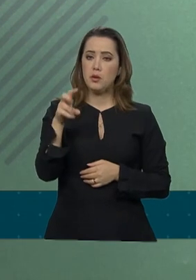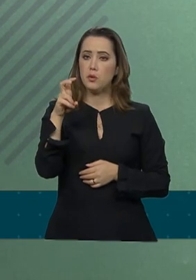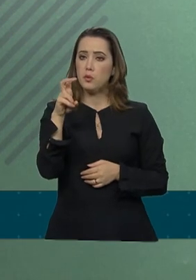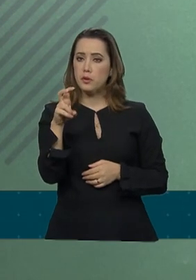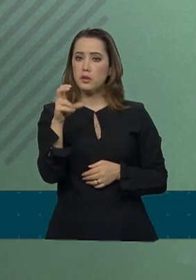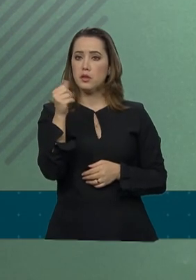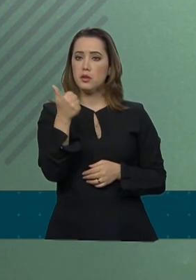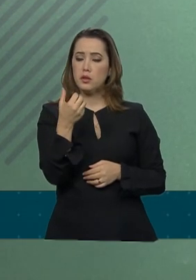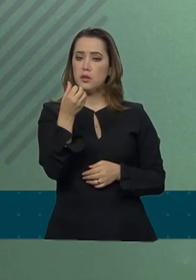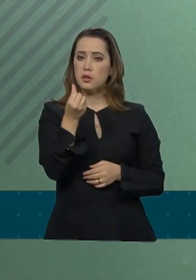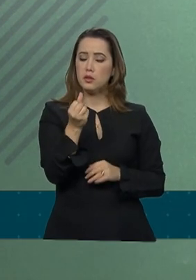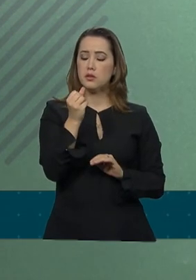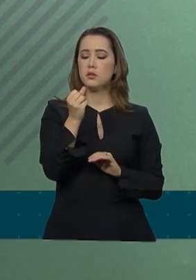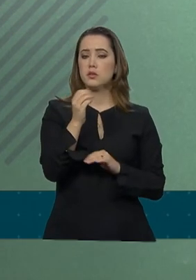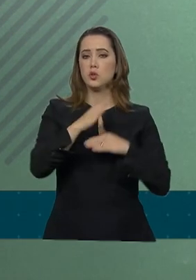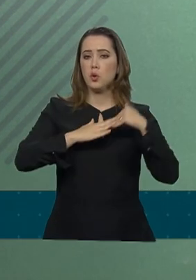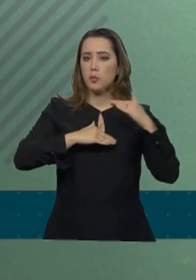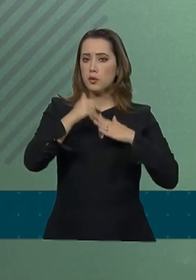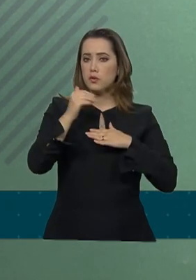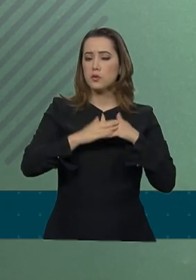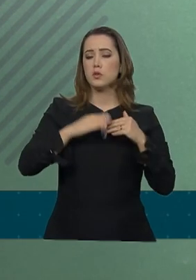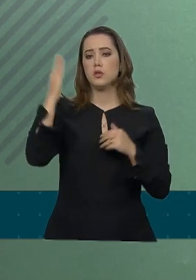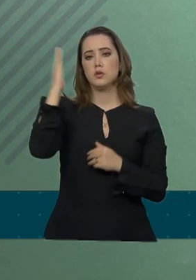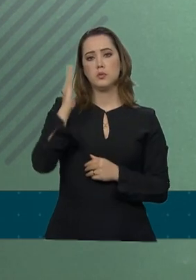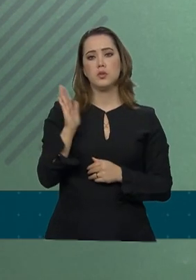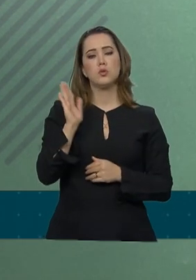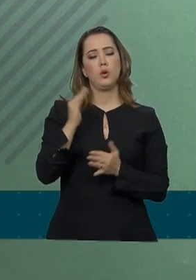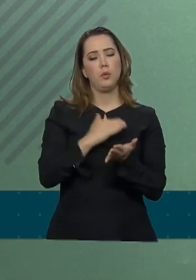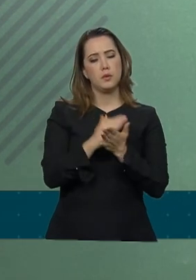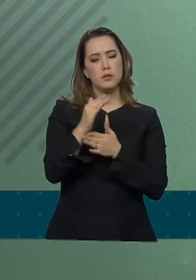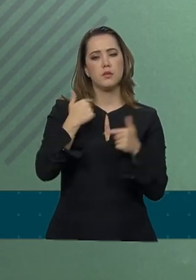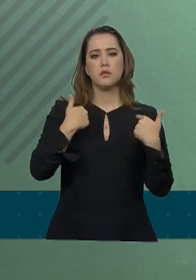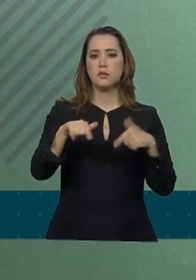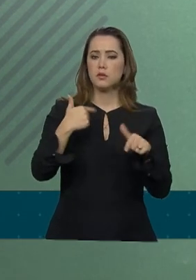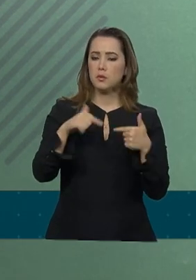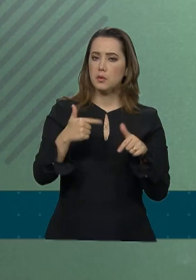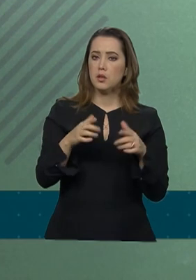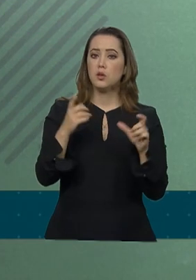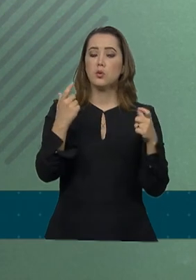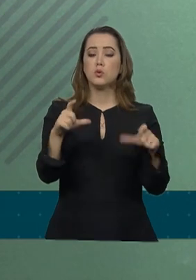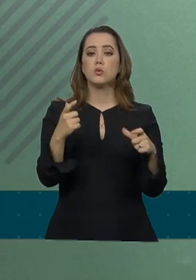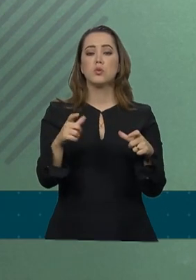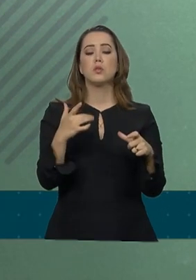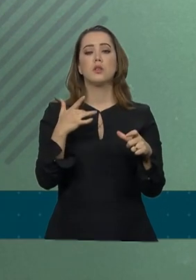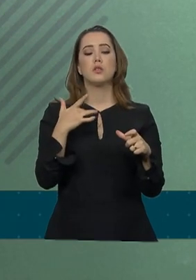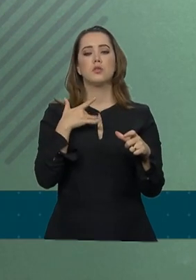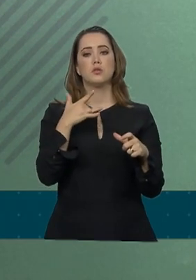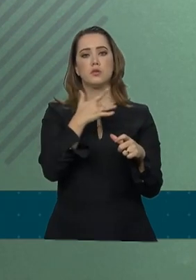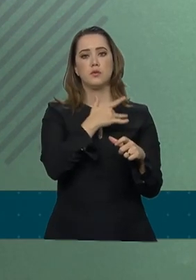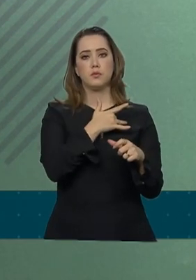profissionais brasileiros já começaram a atuar nas unidades de saúde.